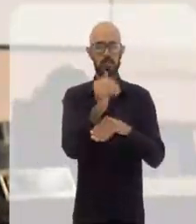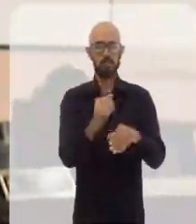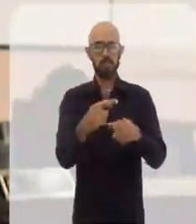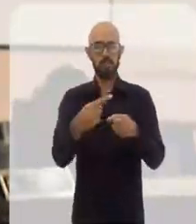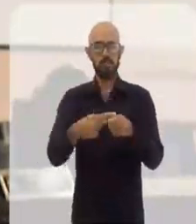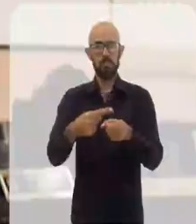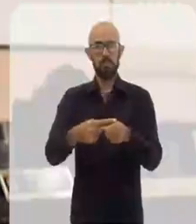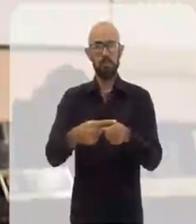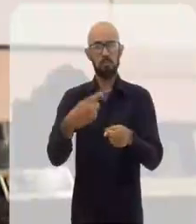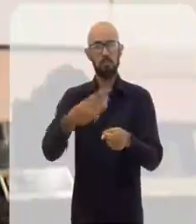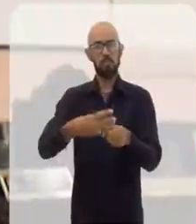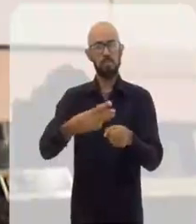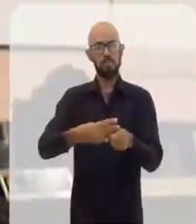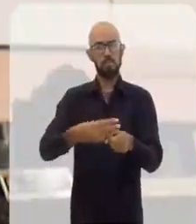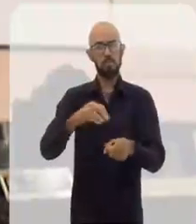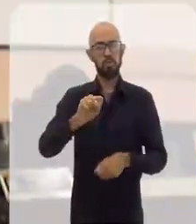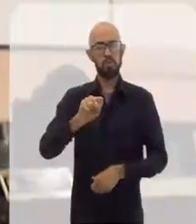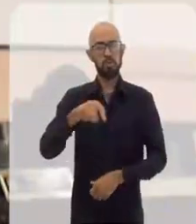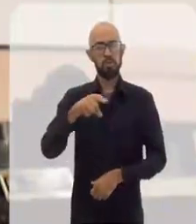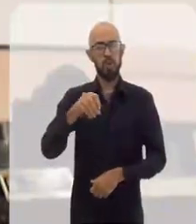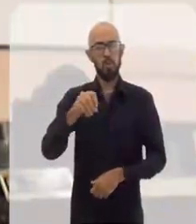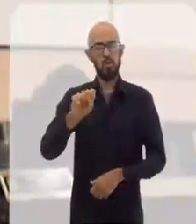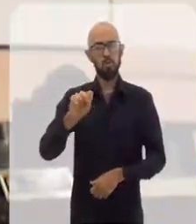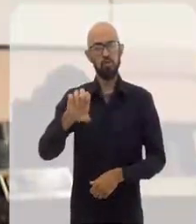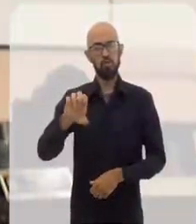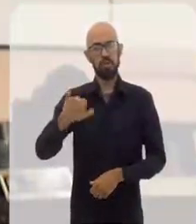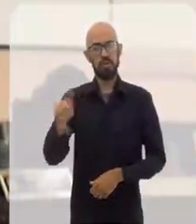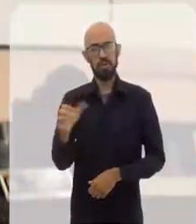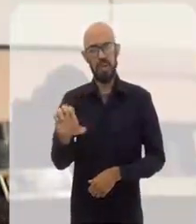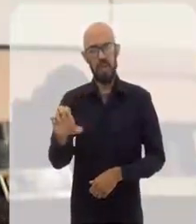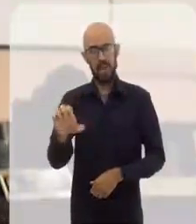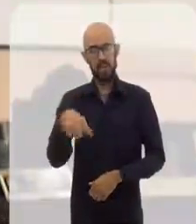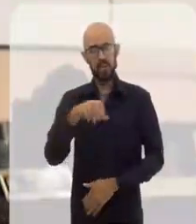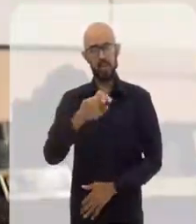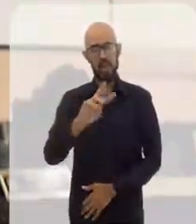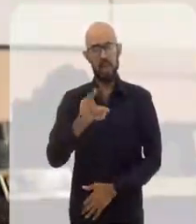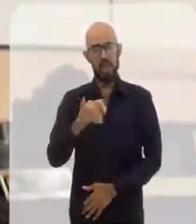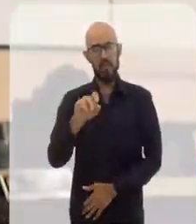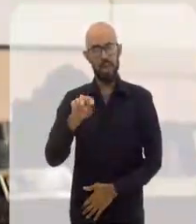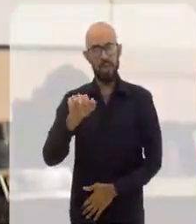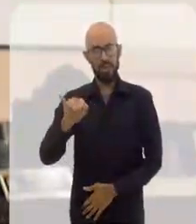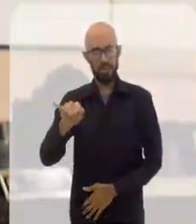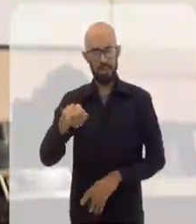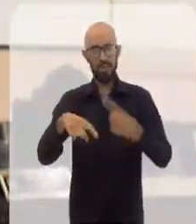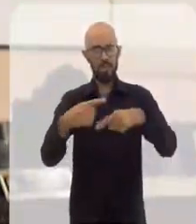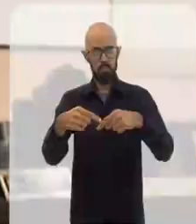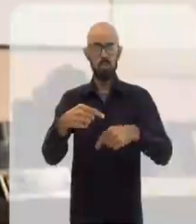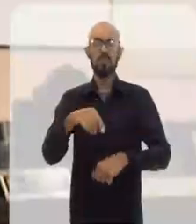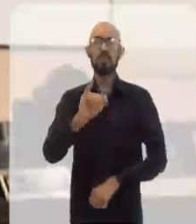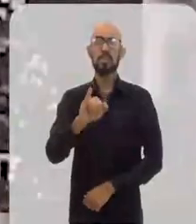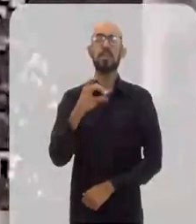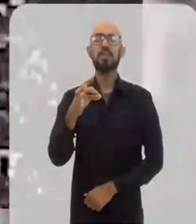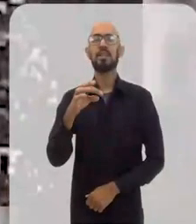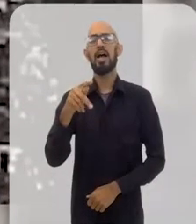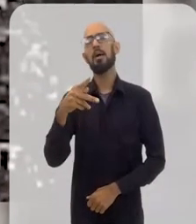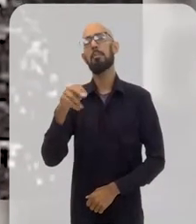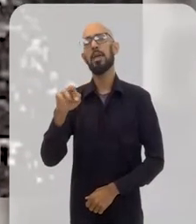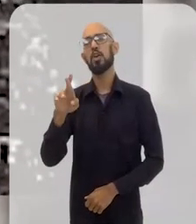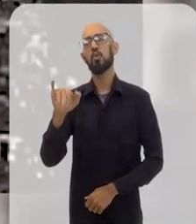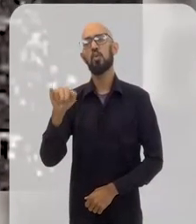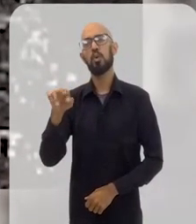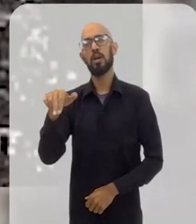à categoria de município de São José do Havaí, e no mesmo ano virou Itaperuna. Em